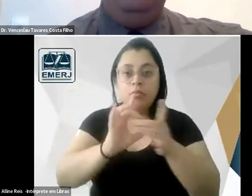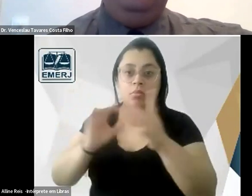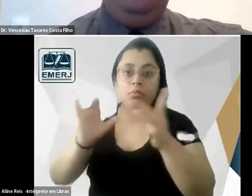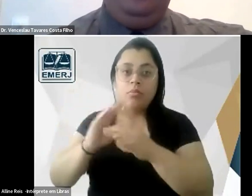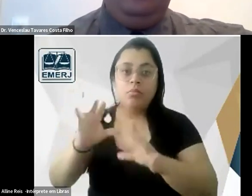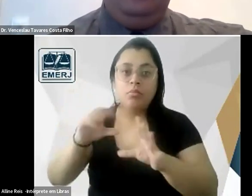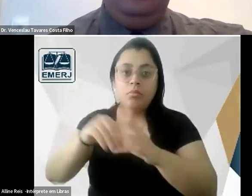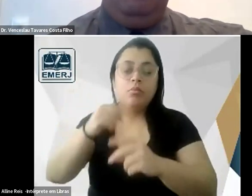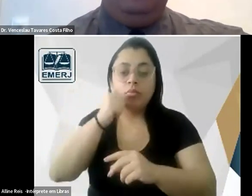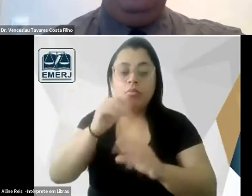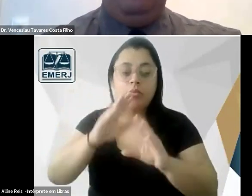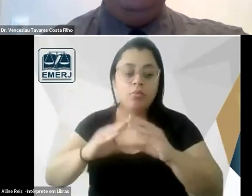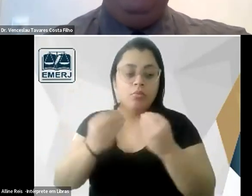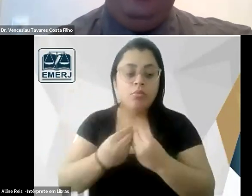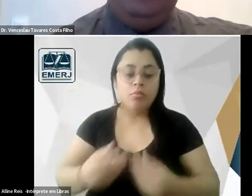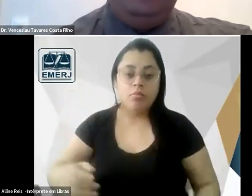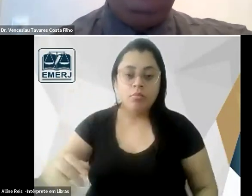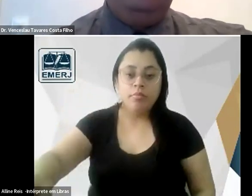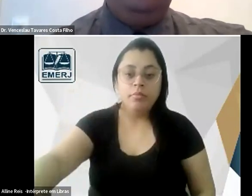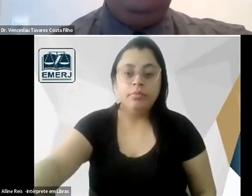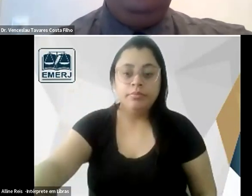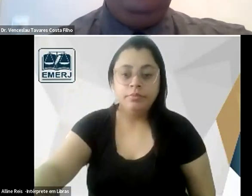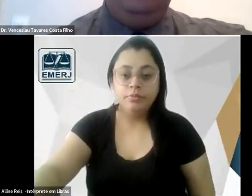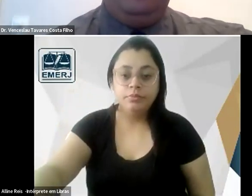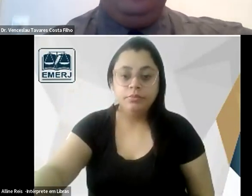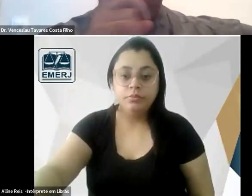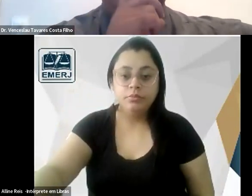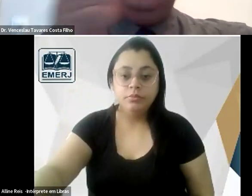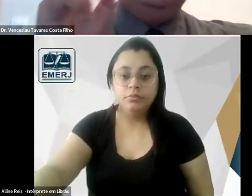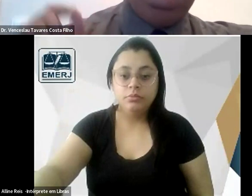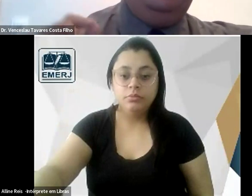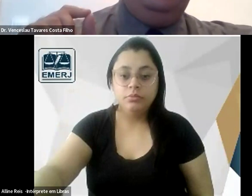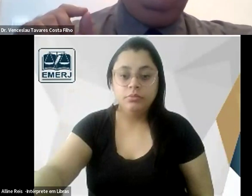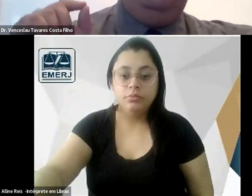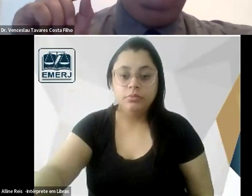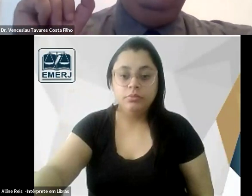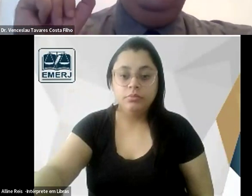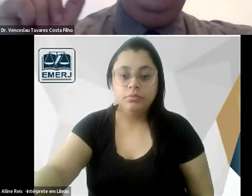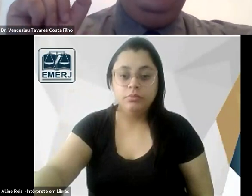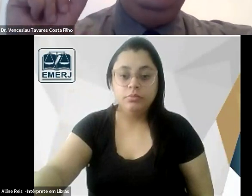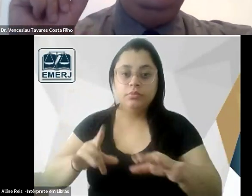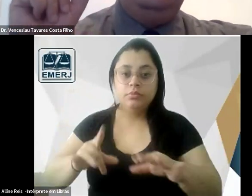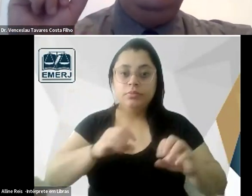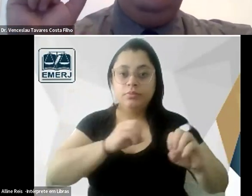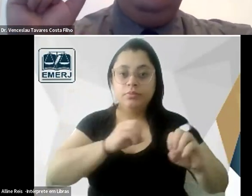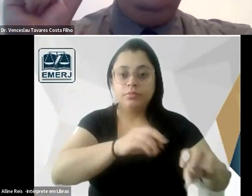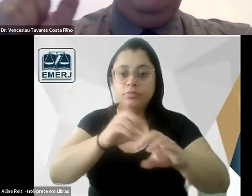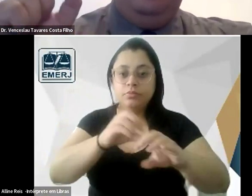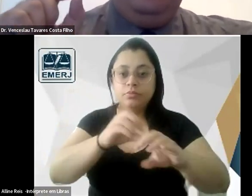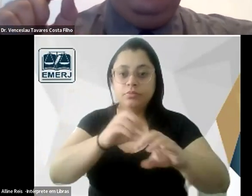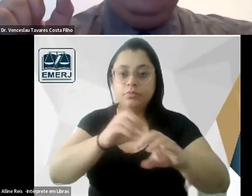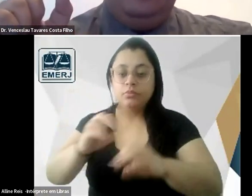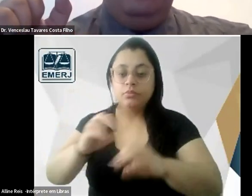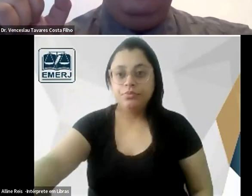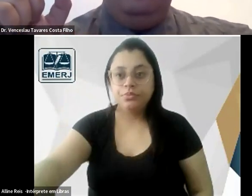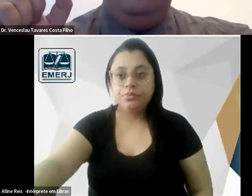da família liberdade de educar os filhos isso é interessante Tobias na